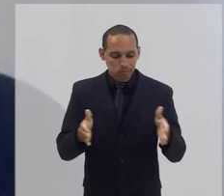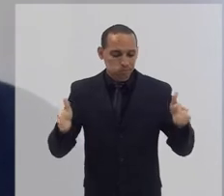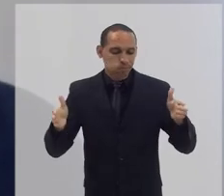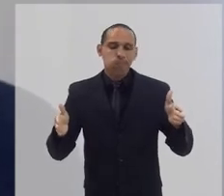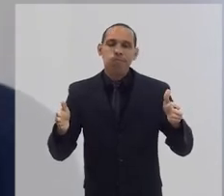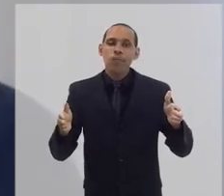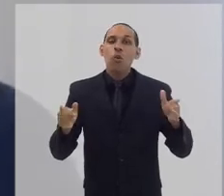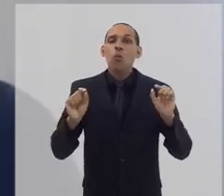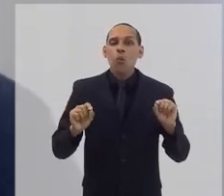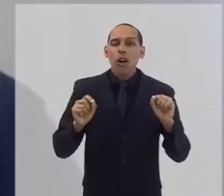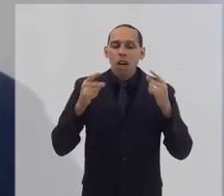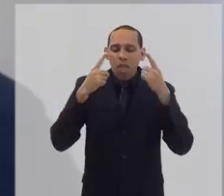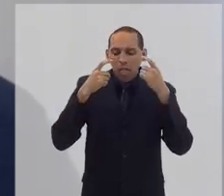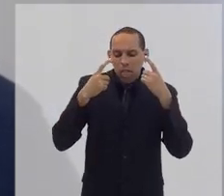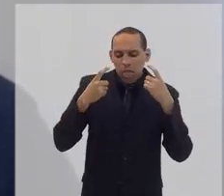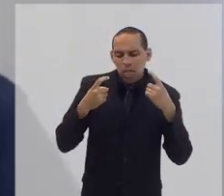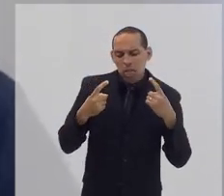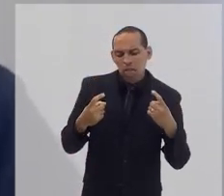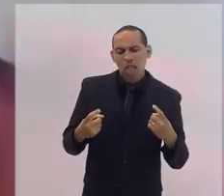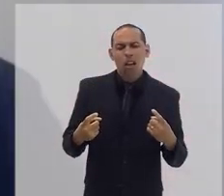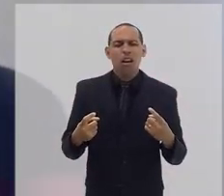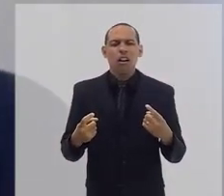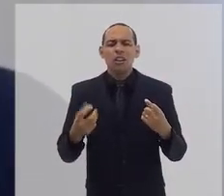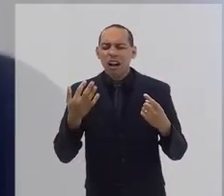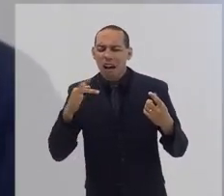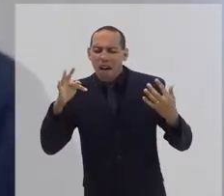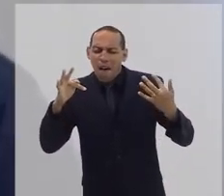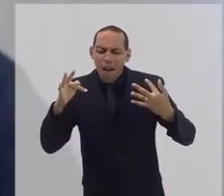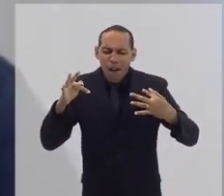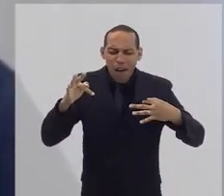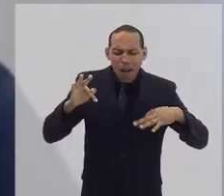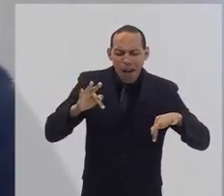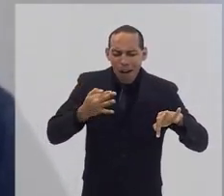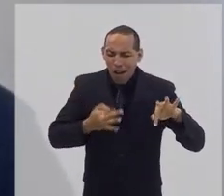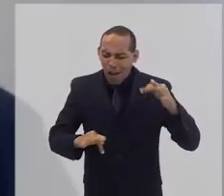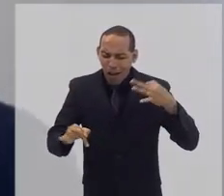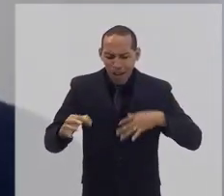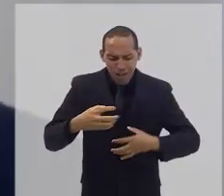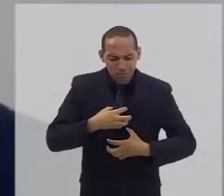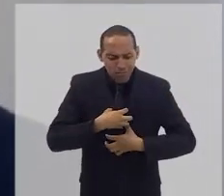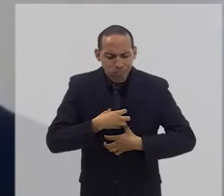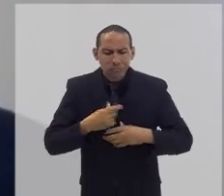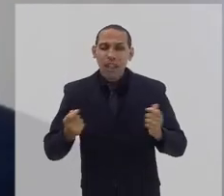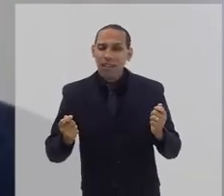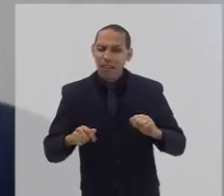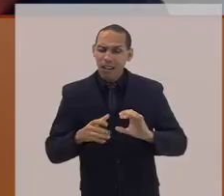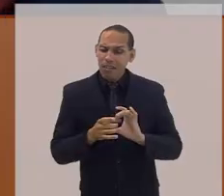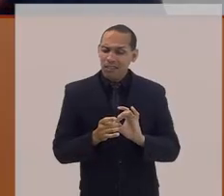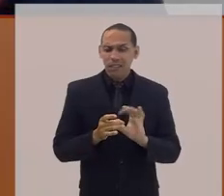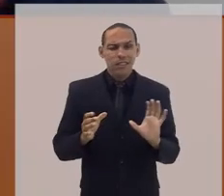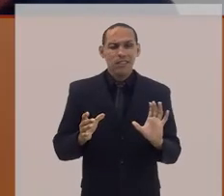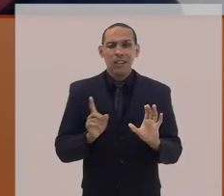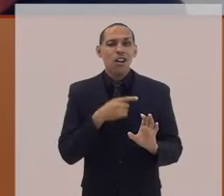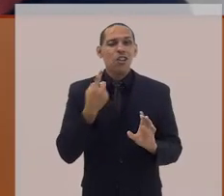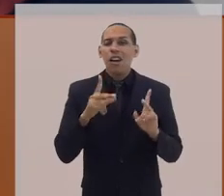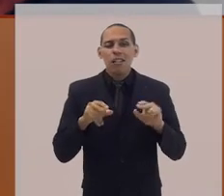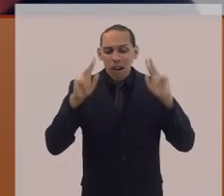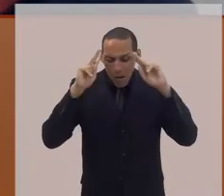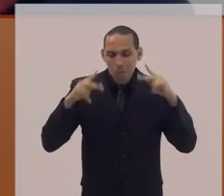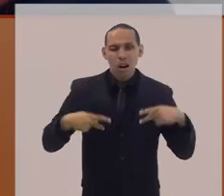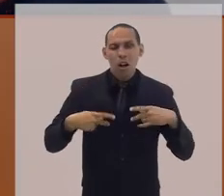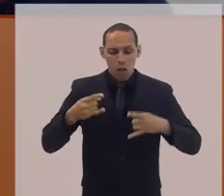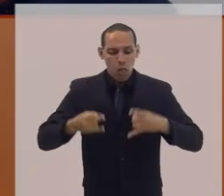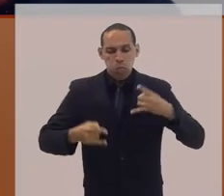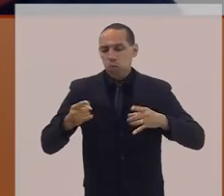pode ser sentida e que a gente pode ser tratado como gente, não como máquina. E não tem